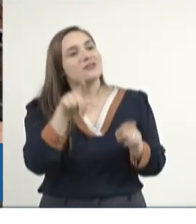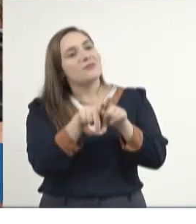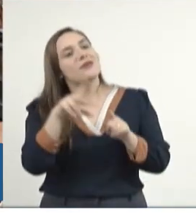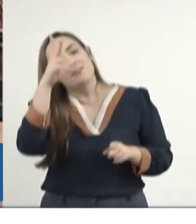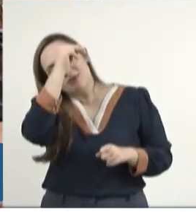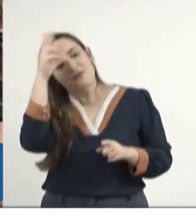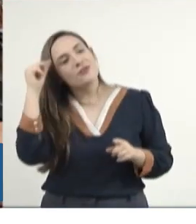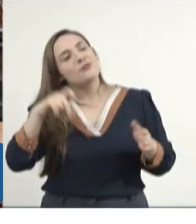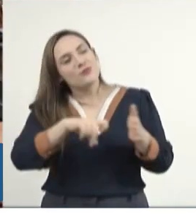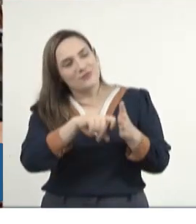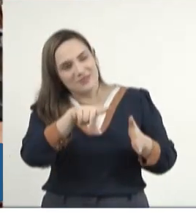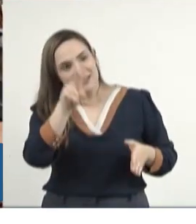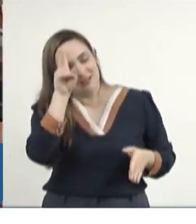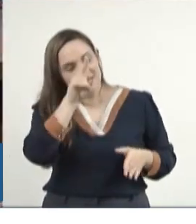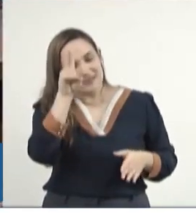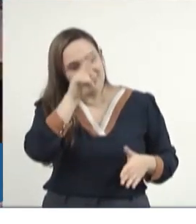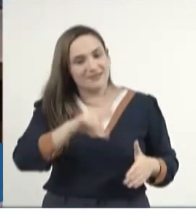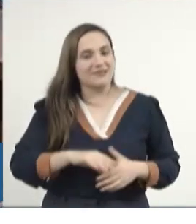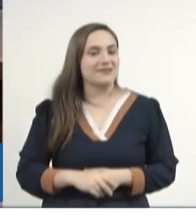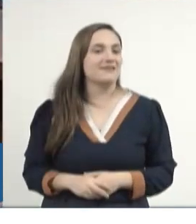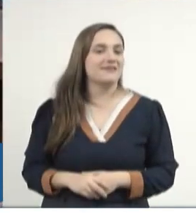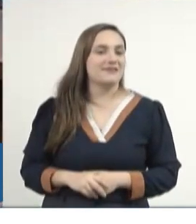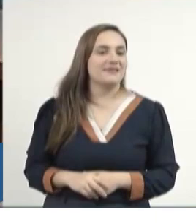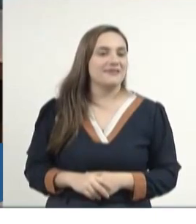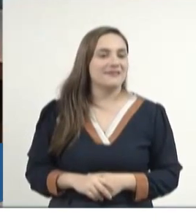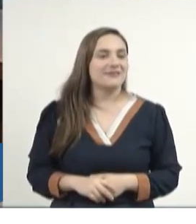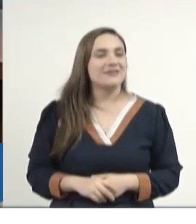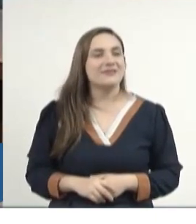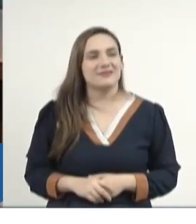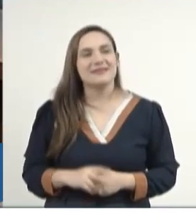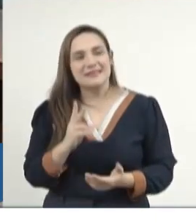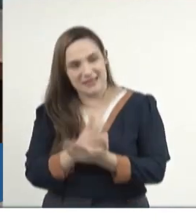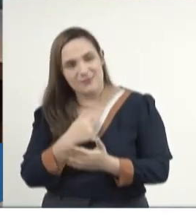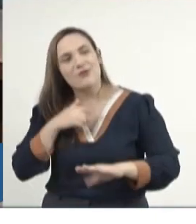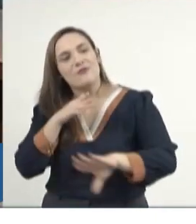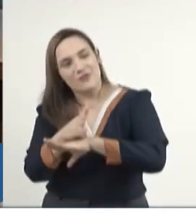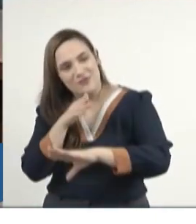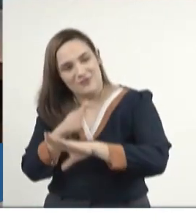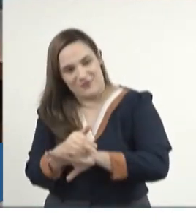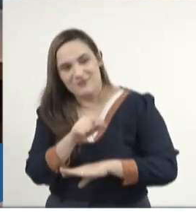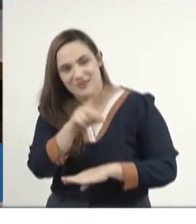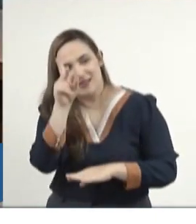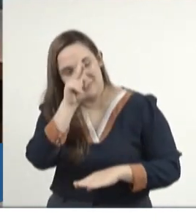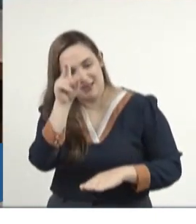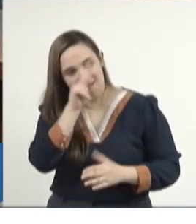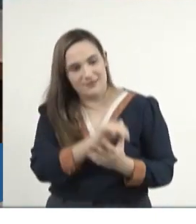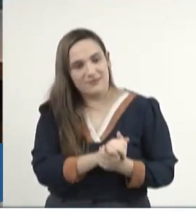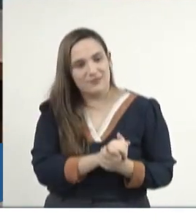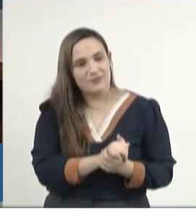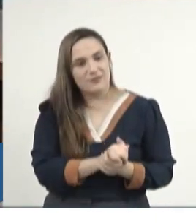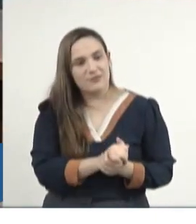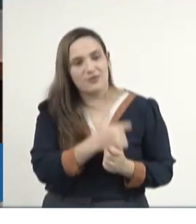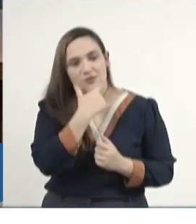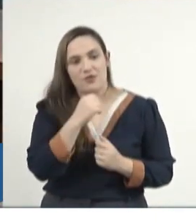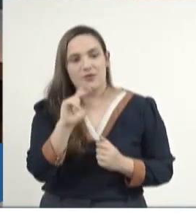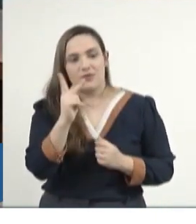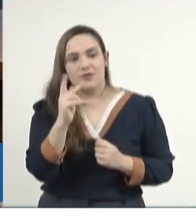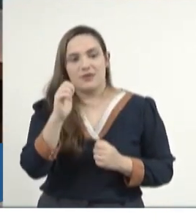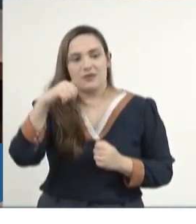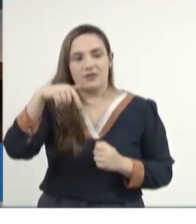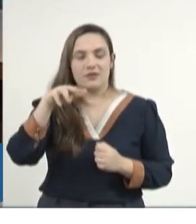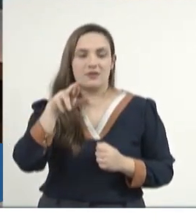Coxim, me viu muito em Coxim, a convite de Henrique de Mello Spengler,